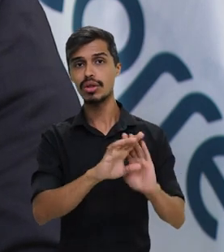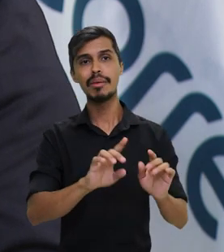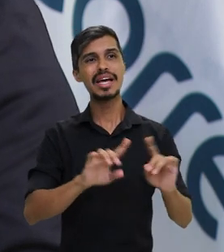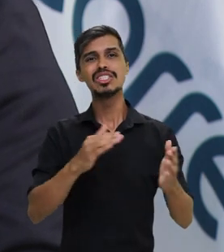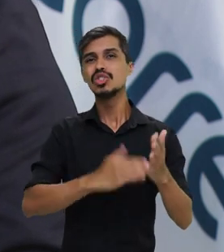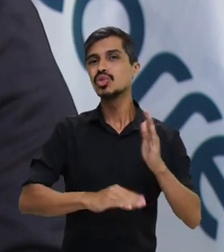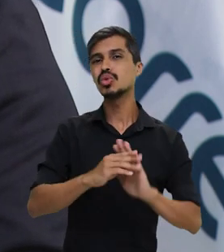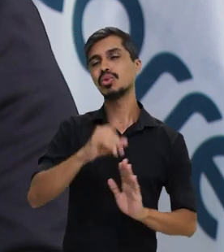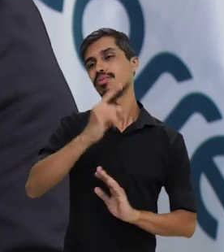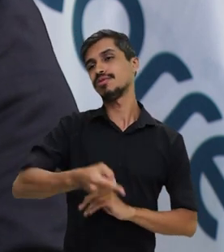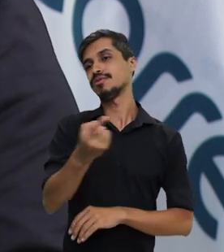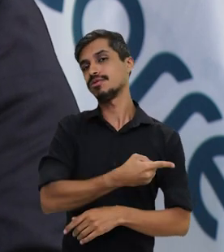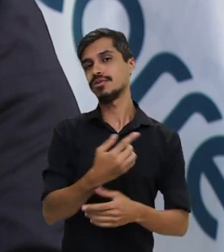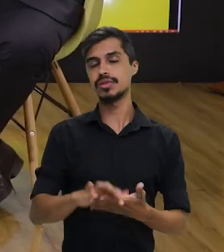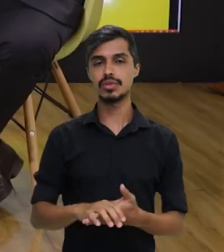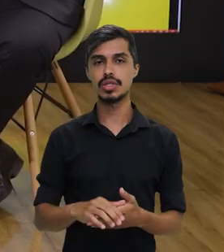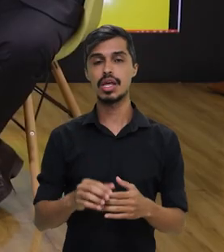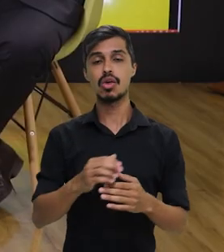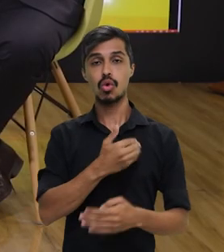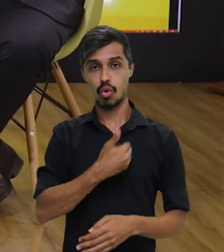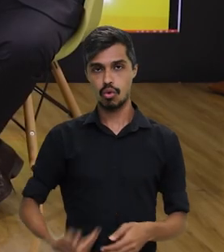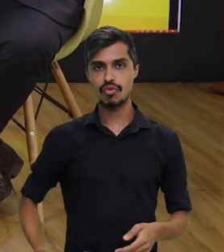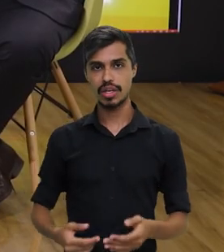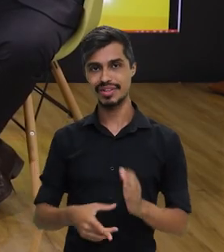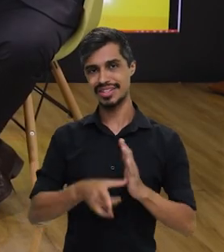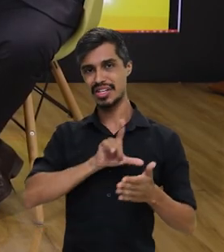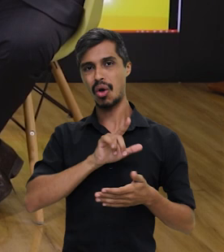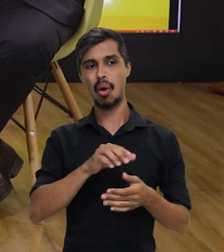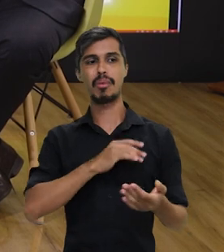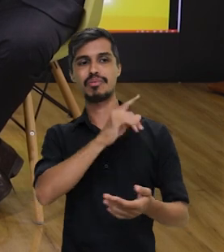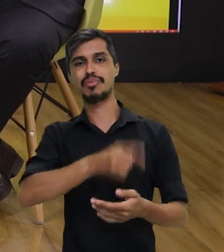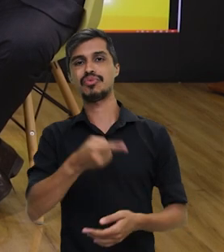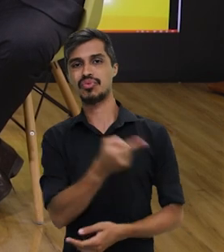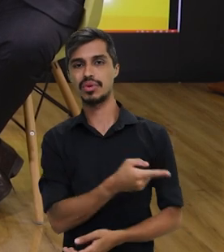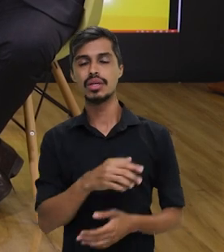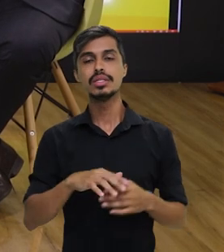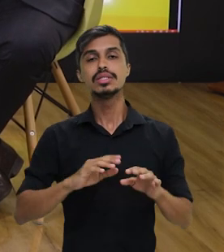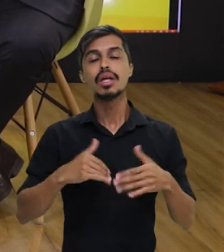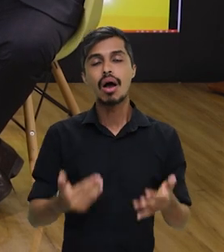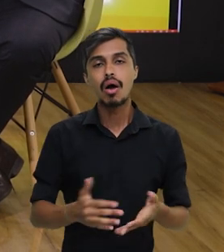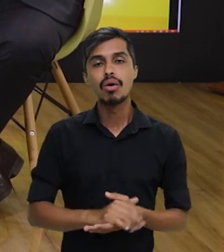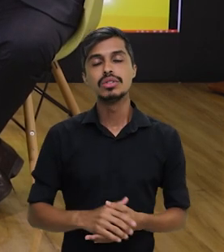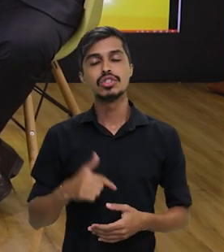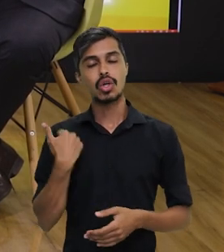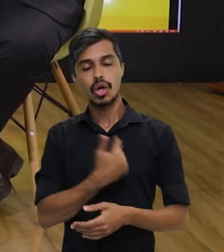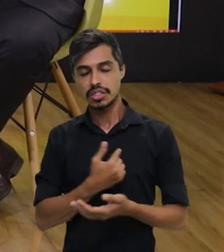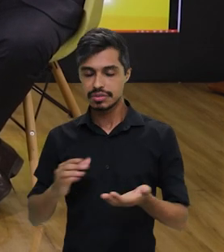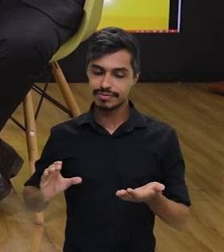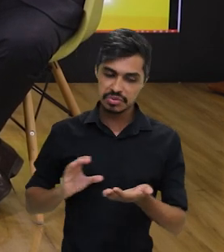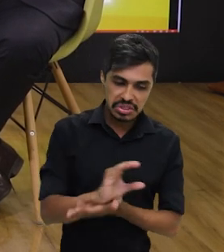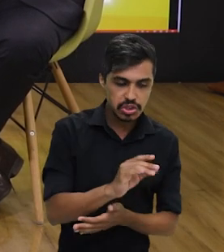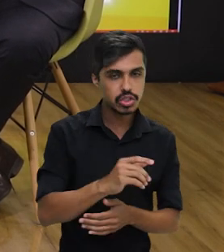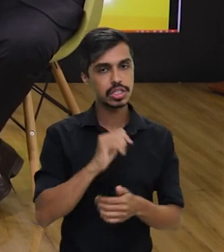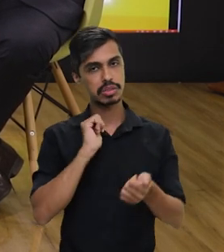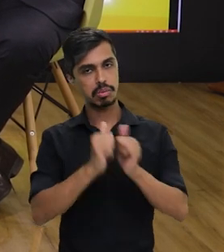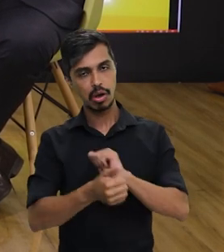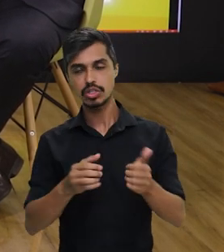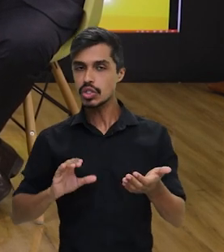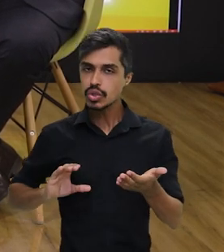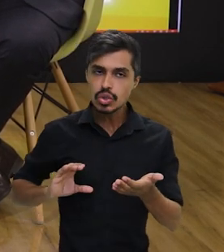Isso tudo foi cancelado pela gestão anterior. Então, nós vamos retomar isso sim. Os Correios vão voltar a investir em esporte, vão voltar